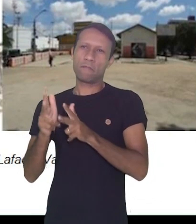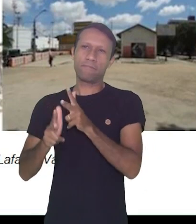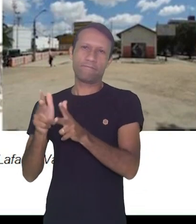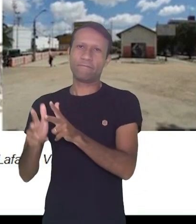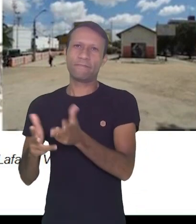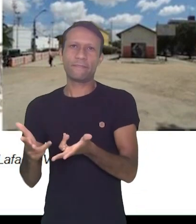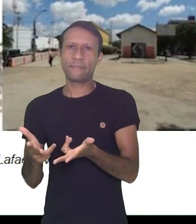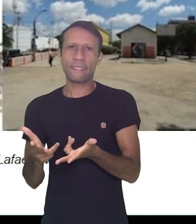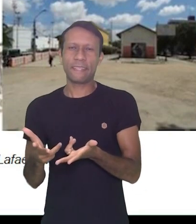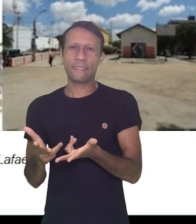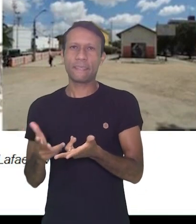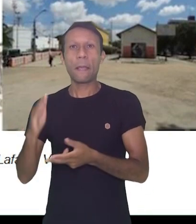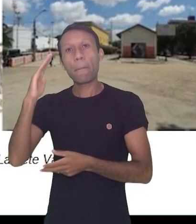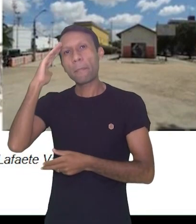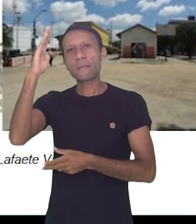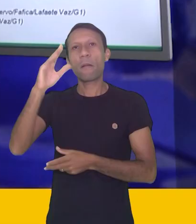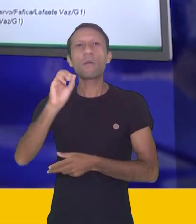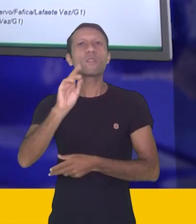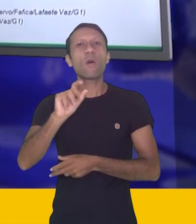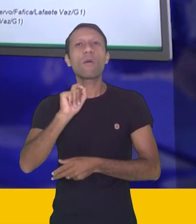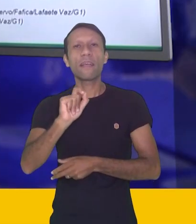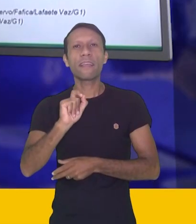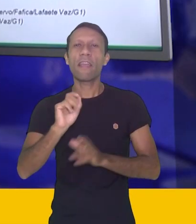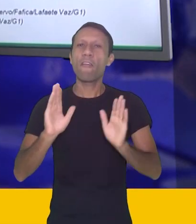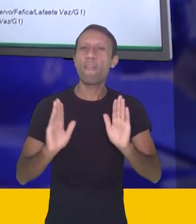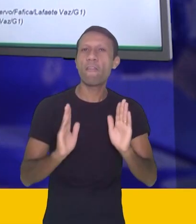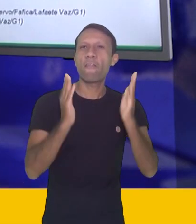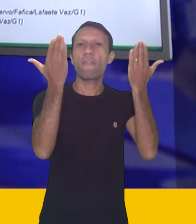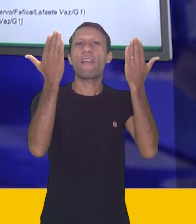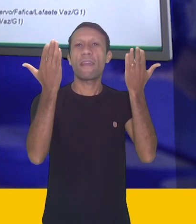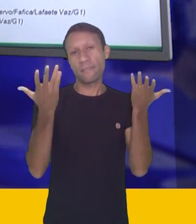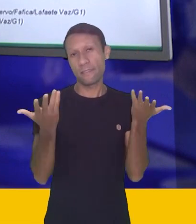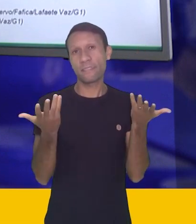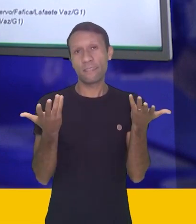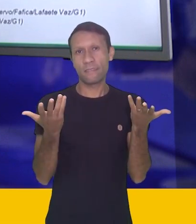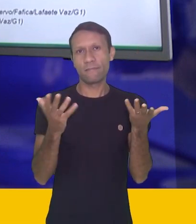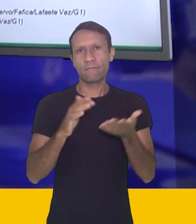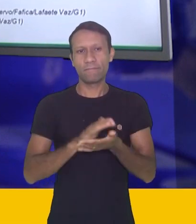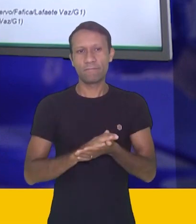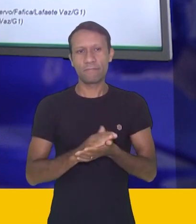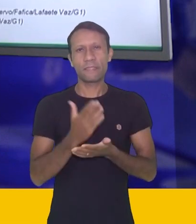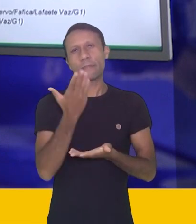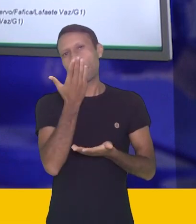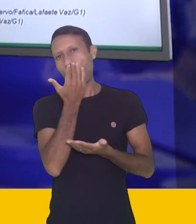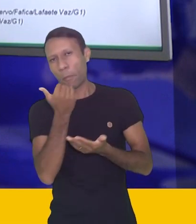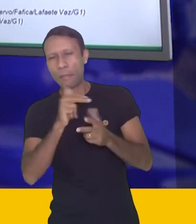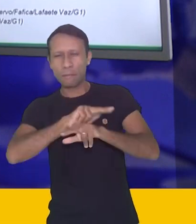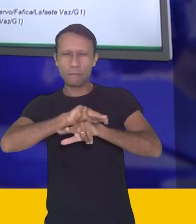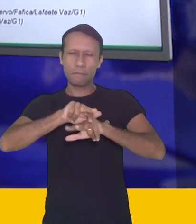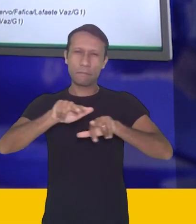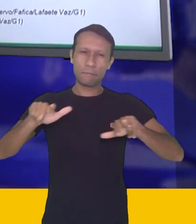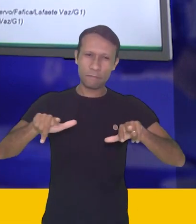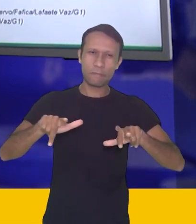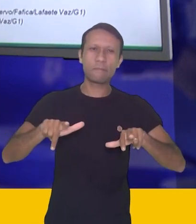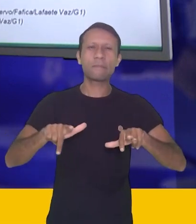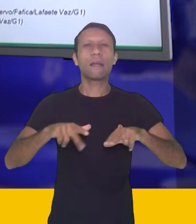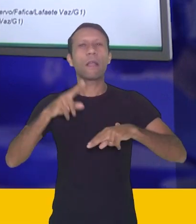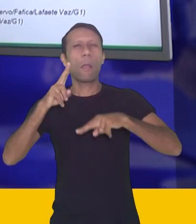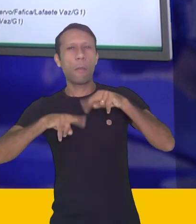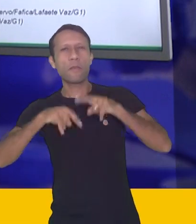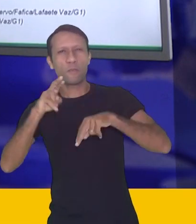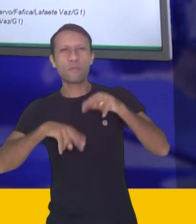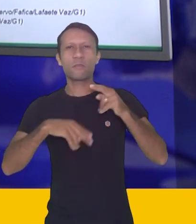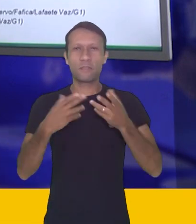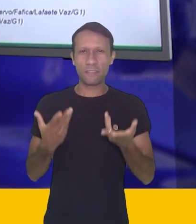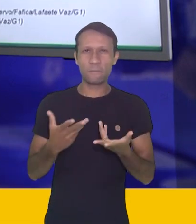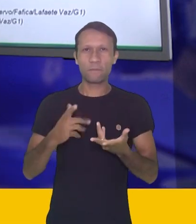né? E sim principalmente para eventos gastronômicos ou principalmente para o São João. Há uma mudança aqui que você